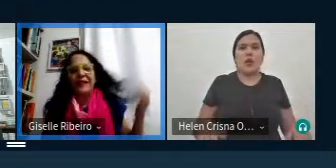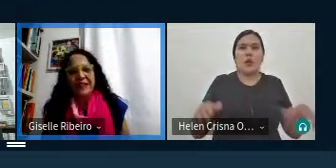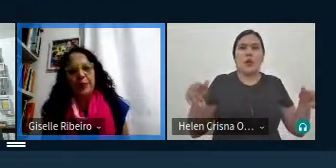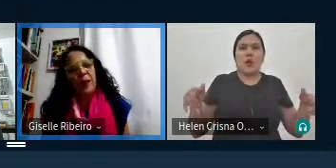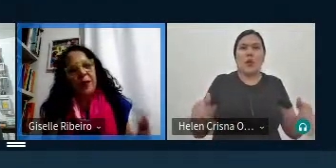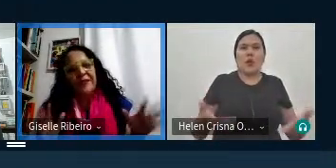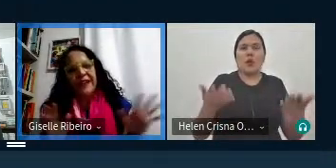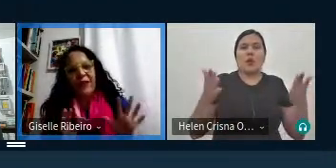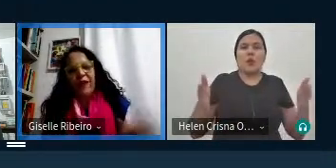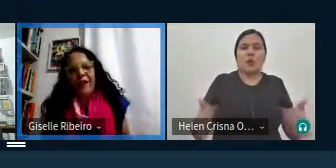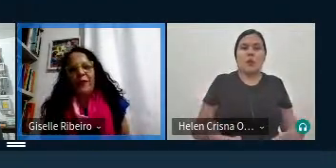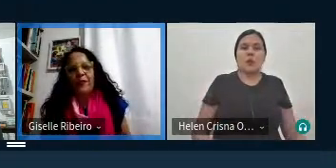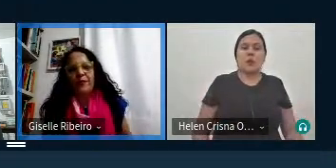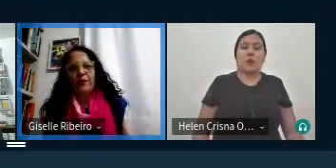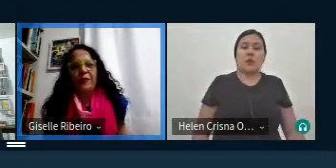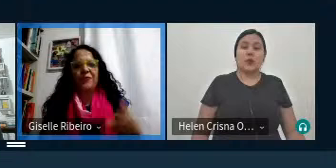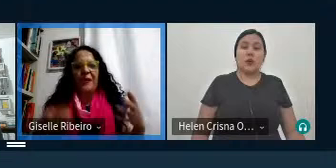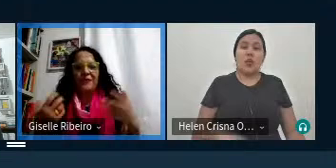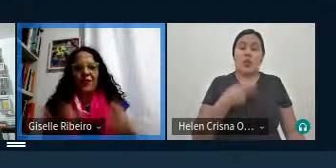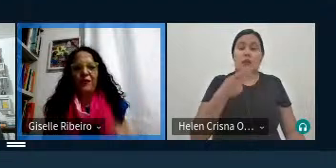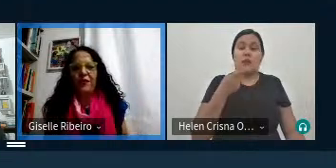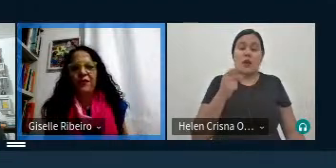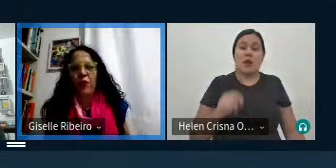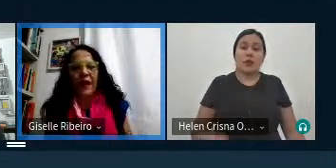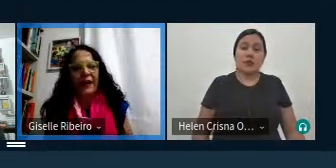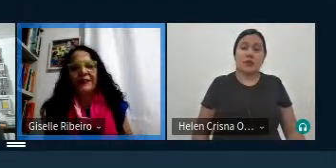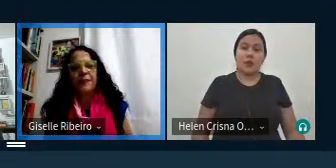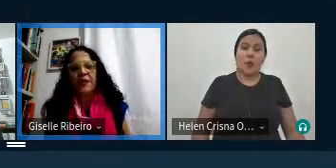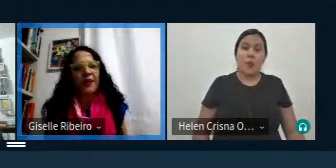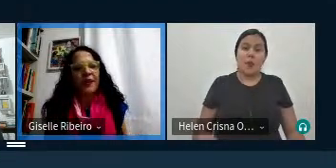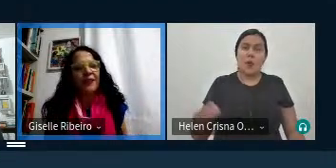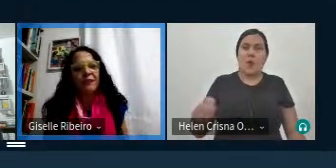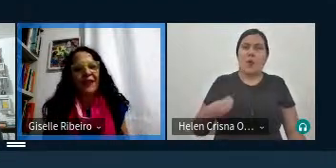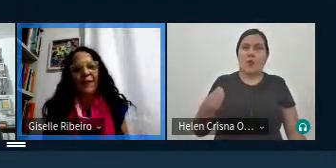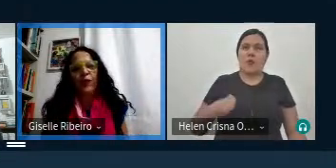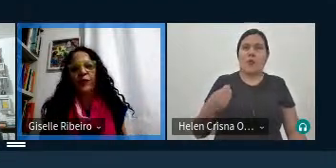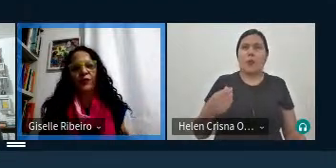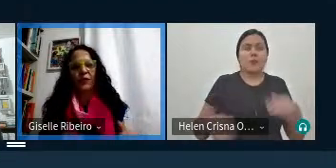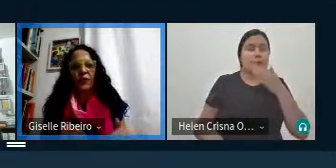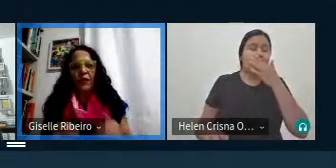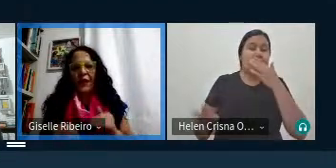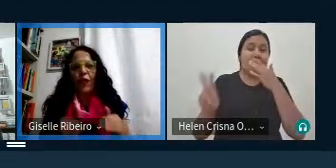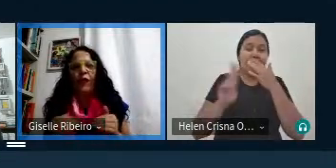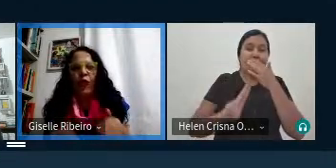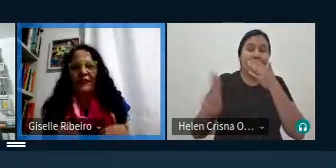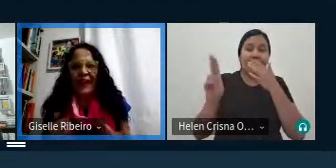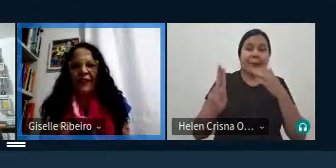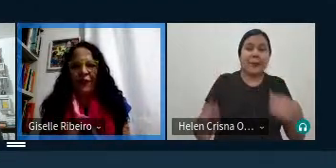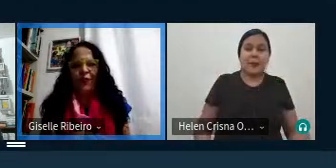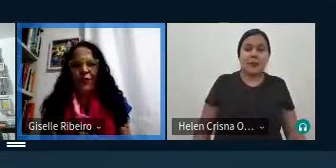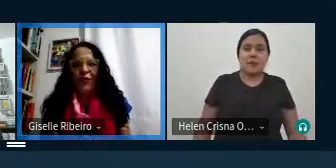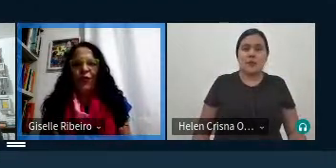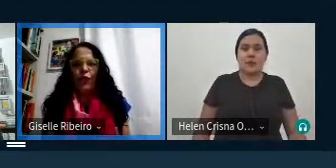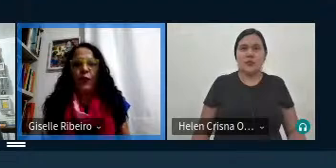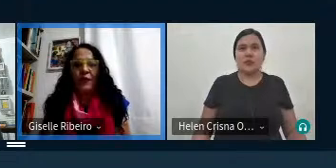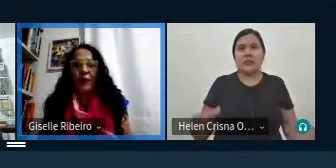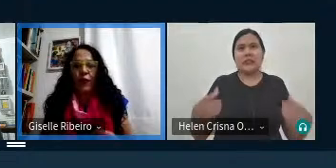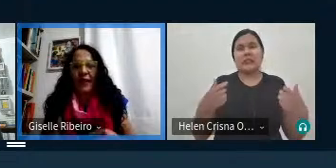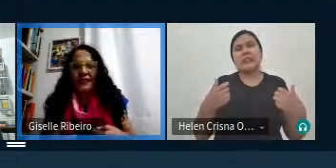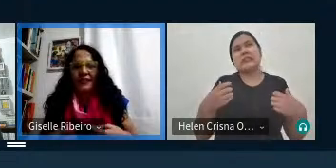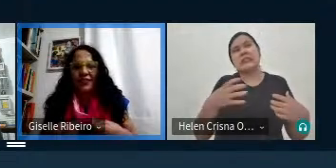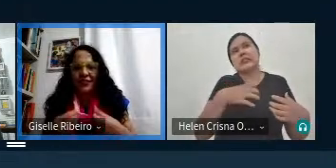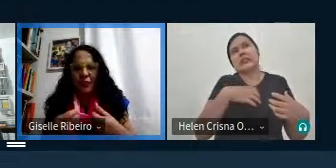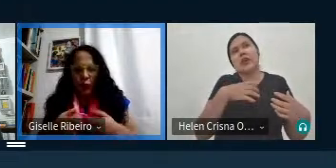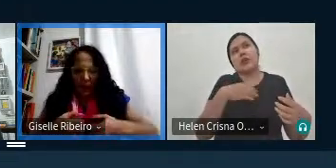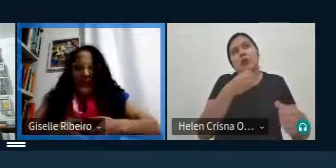mas eu pelo menos aqui eu falo pelo espaço que eu vivo a academia ainda não está muito confortável com